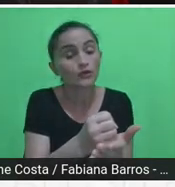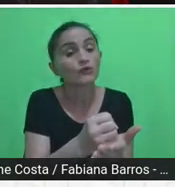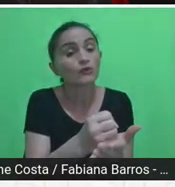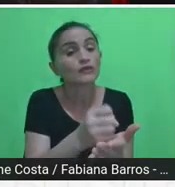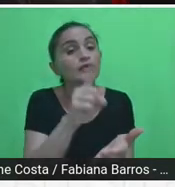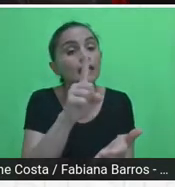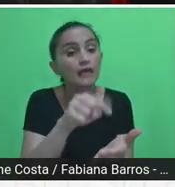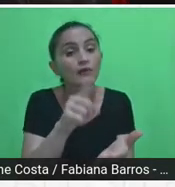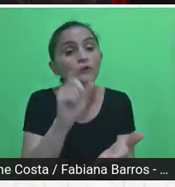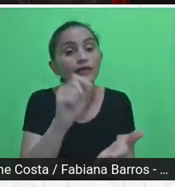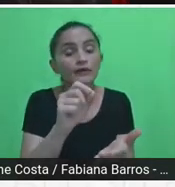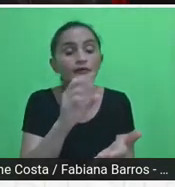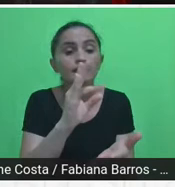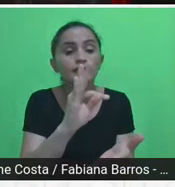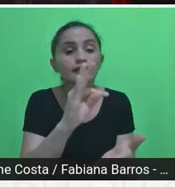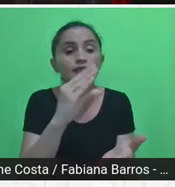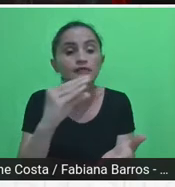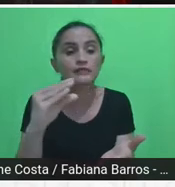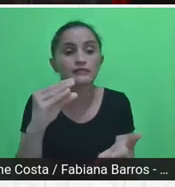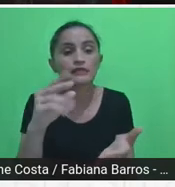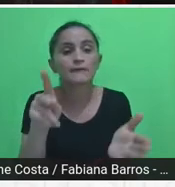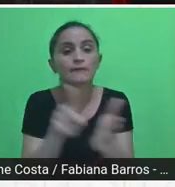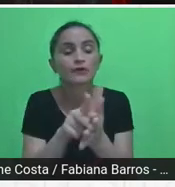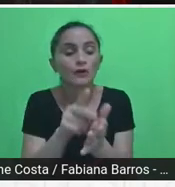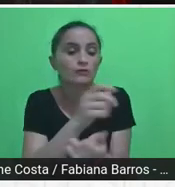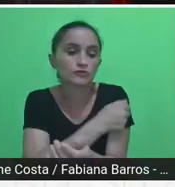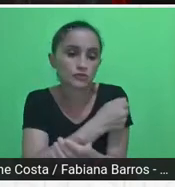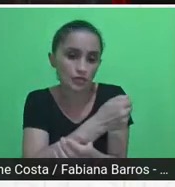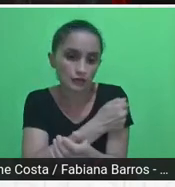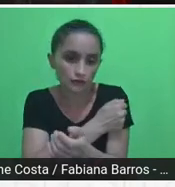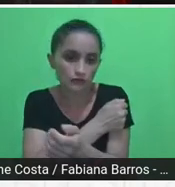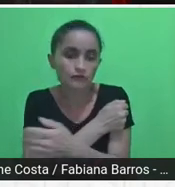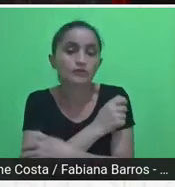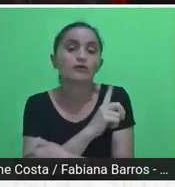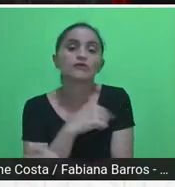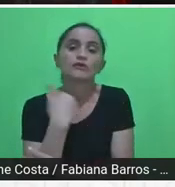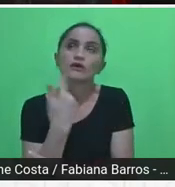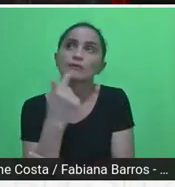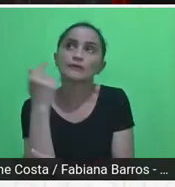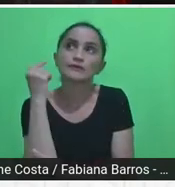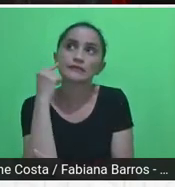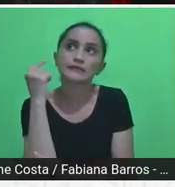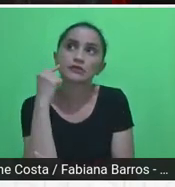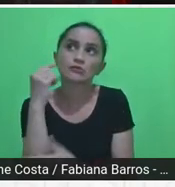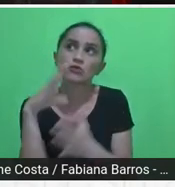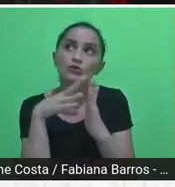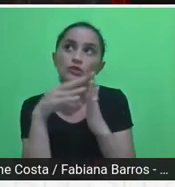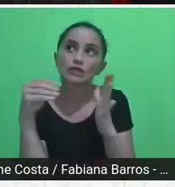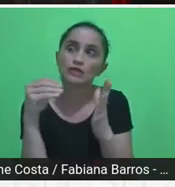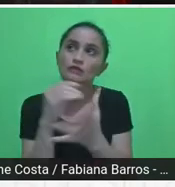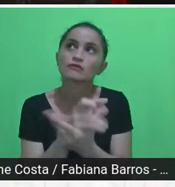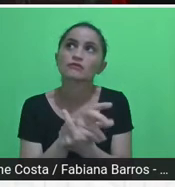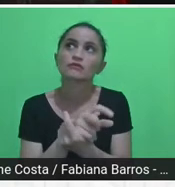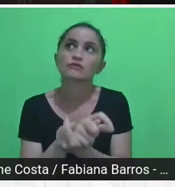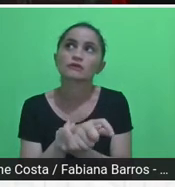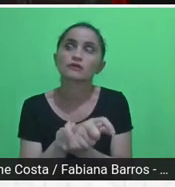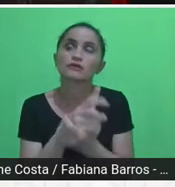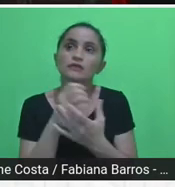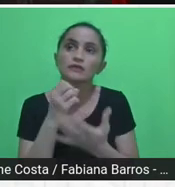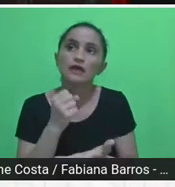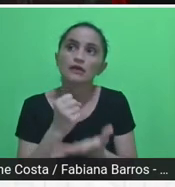esse modelo que a gente está pensando, ele também serve para um